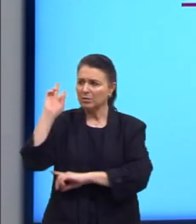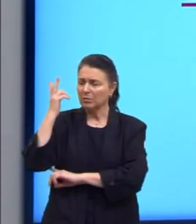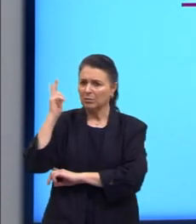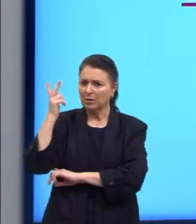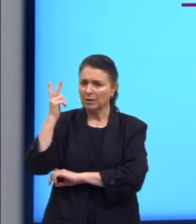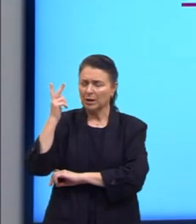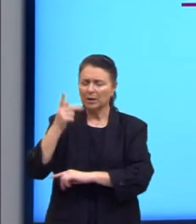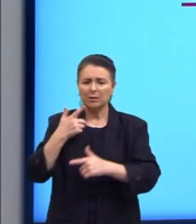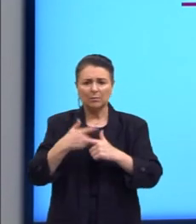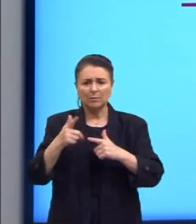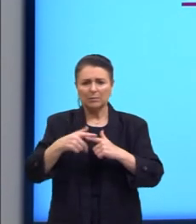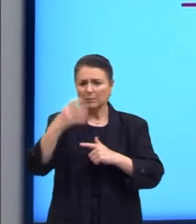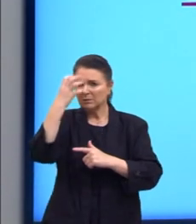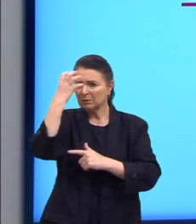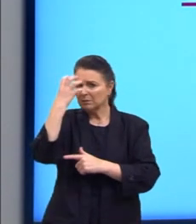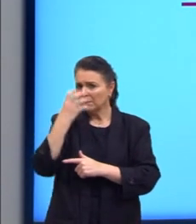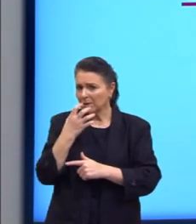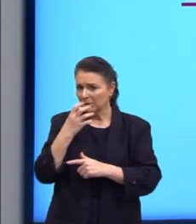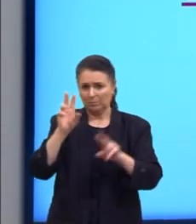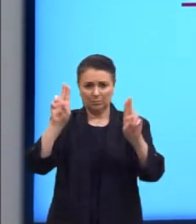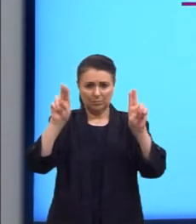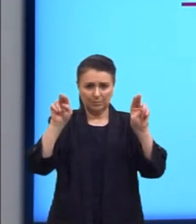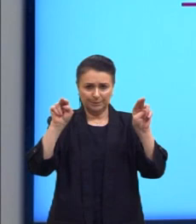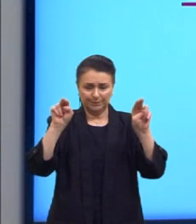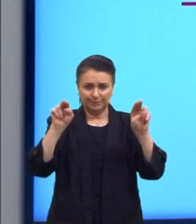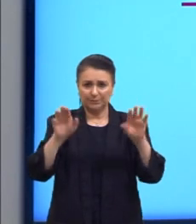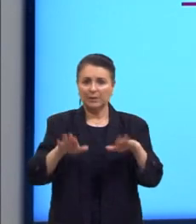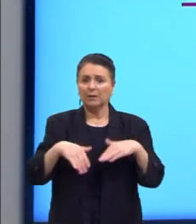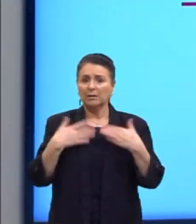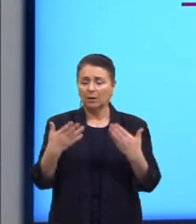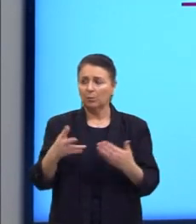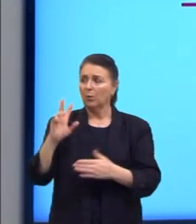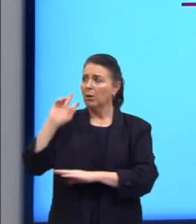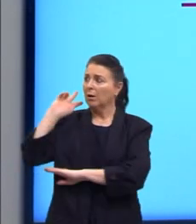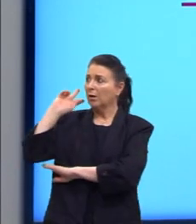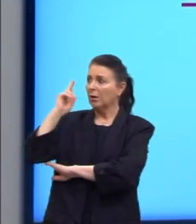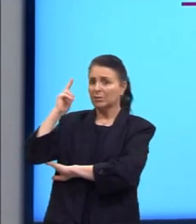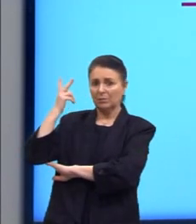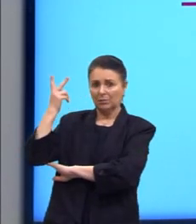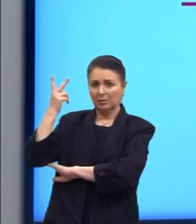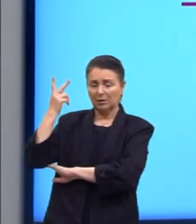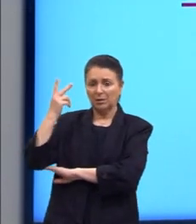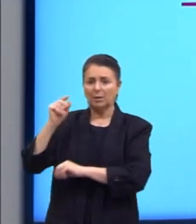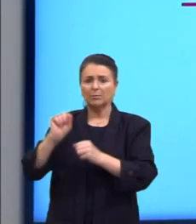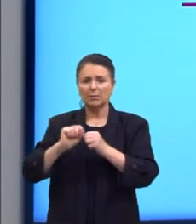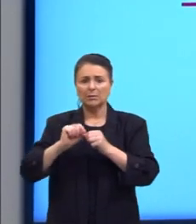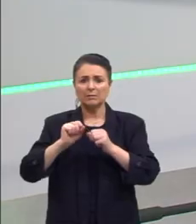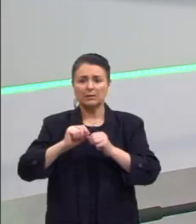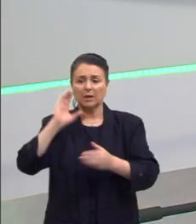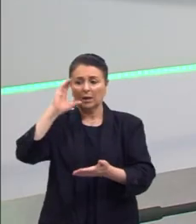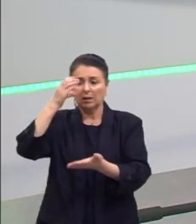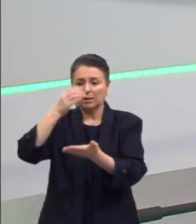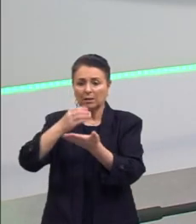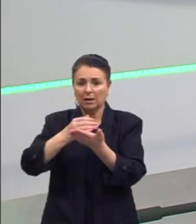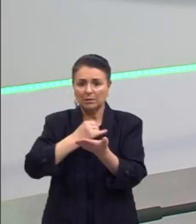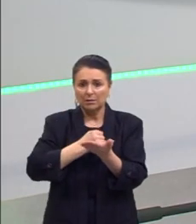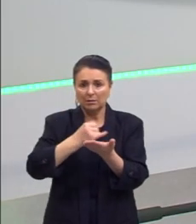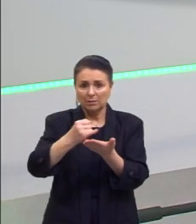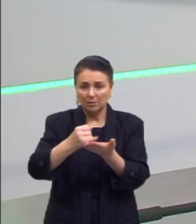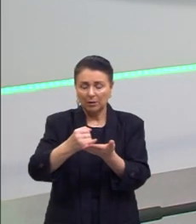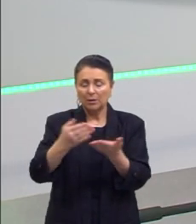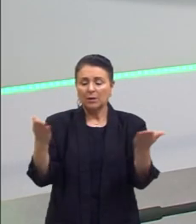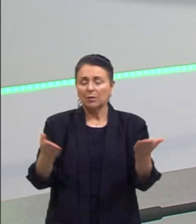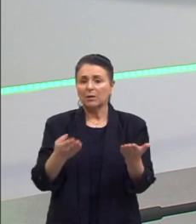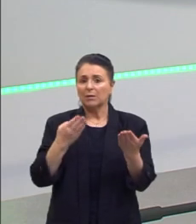a problemática do tema. Então, eu faço um referencial histórico para construir a minha tese da introdução. E a gente vai